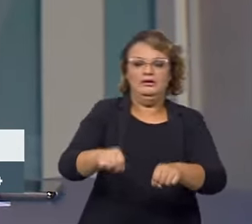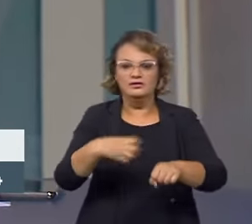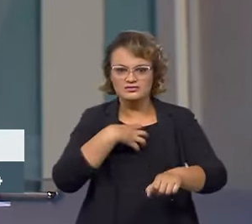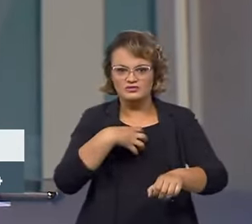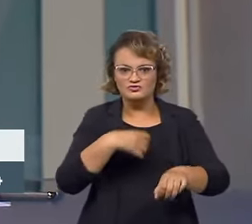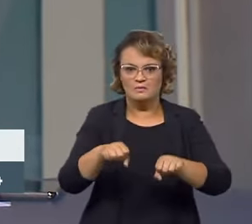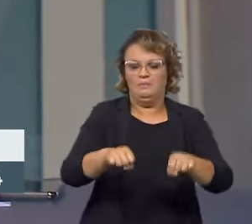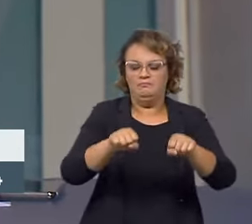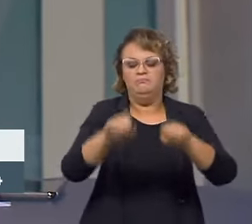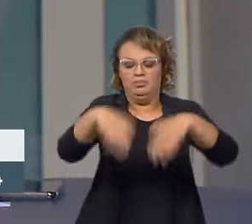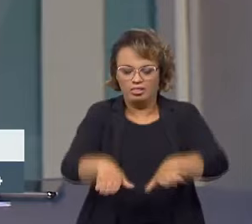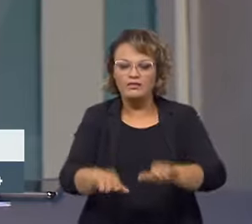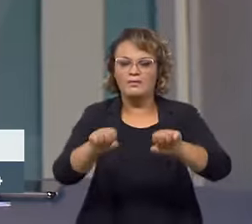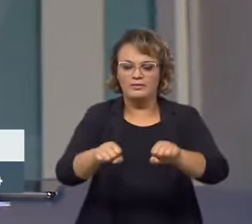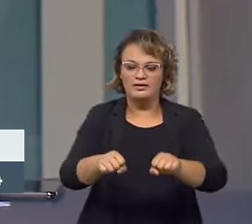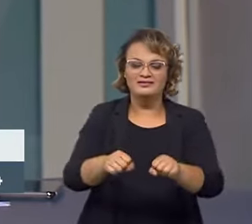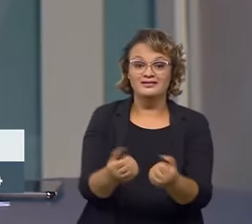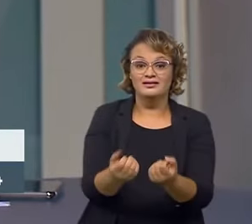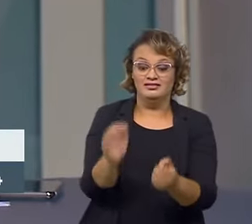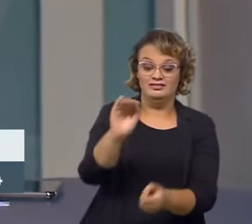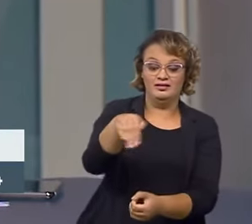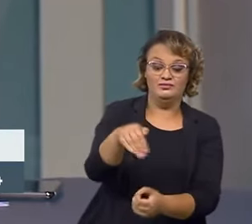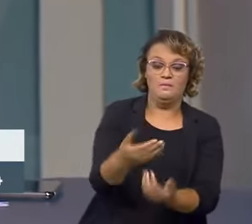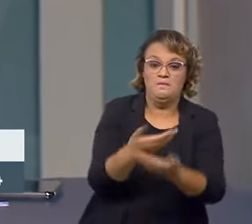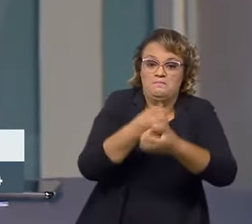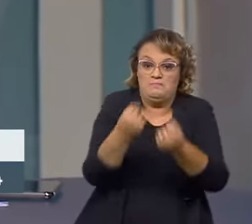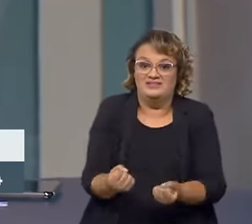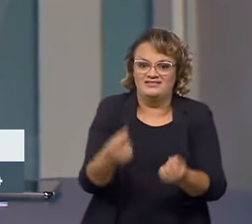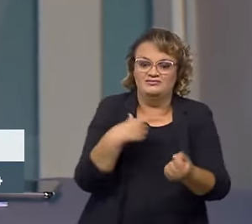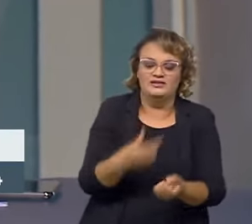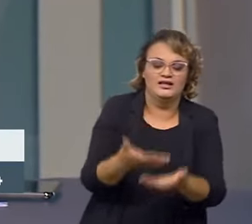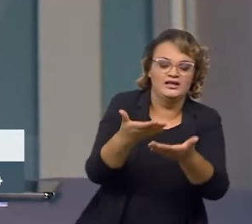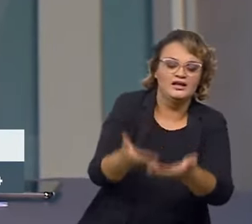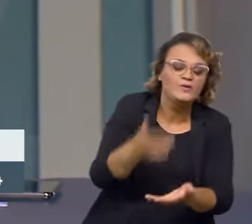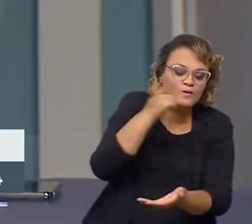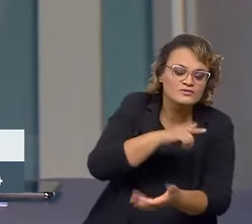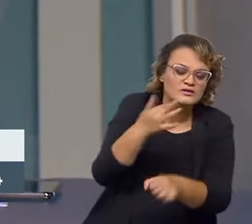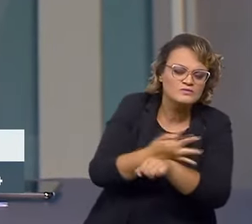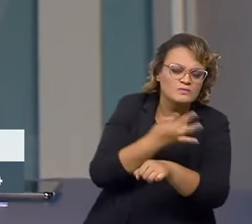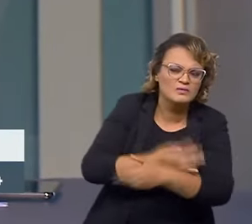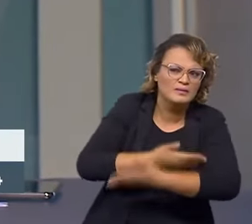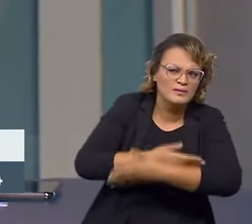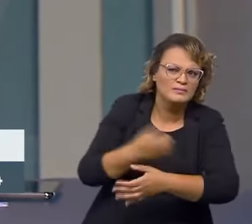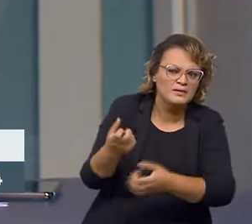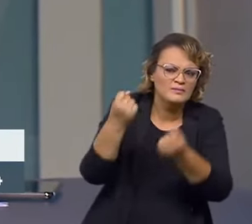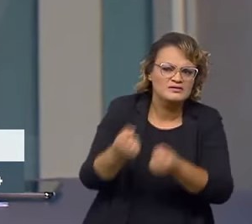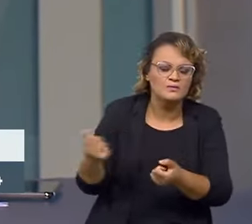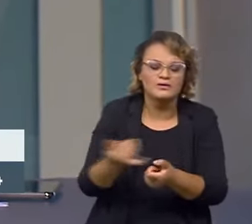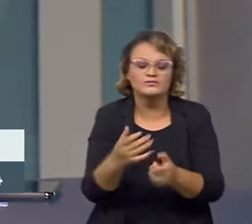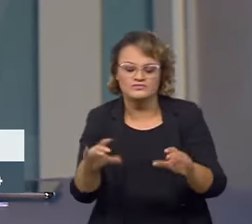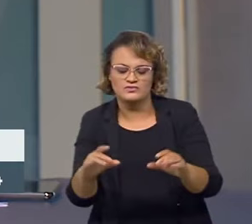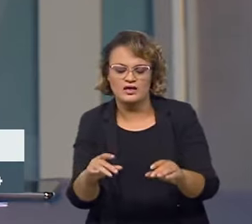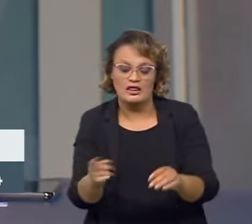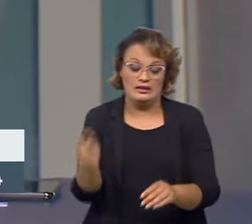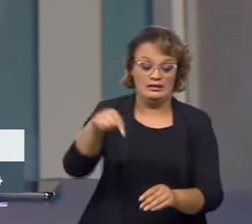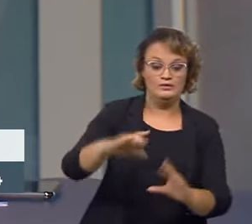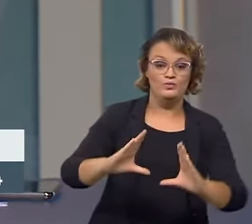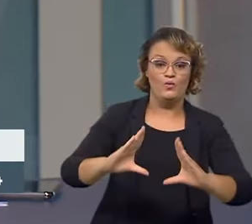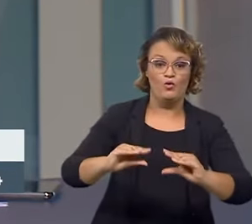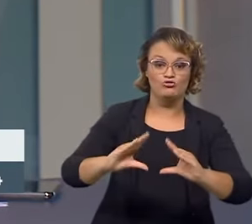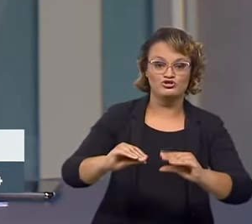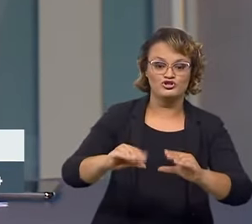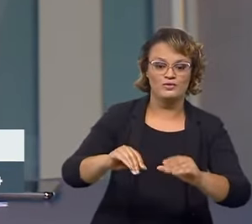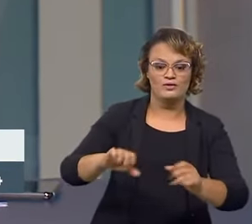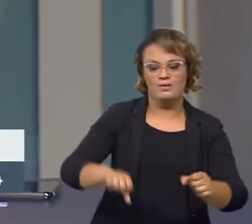obstáculo, está botando peso em cima do carrinho para ver quanto que ele cede, quanto que ele não cede. Um colchão tem simulador que faz a